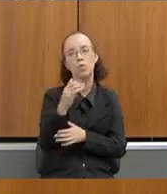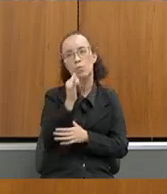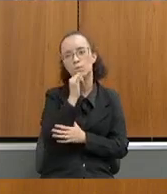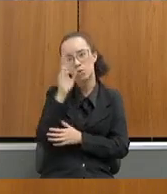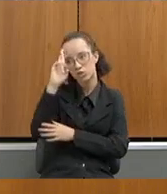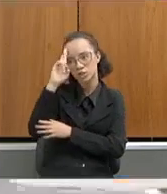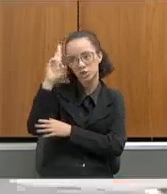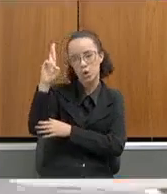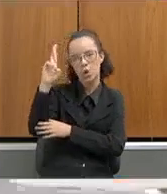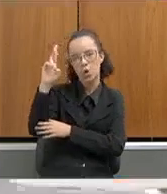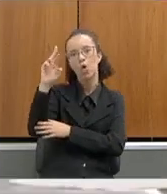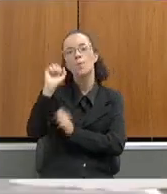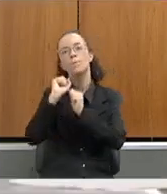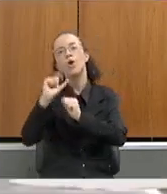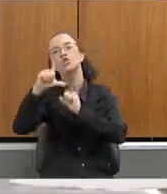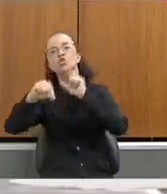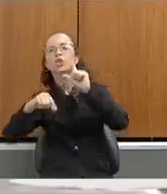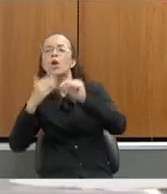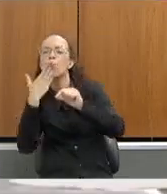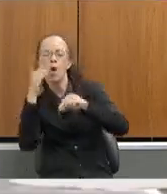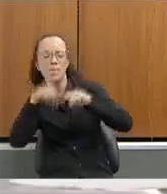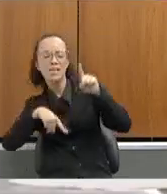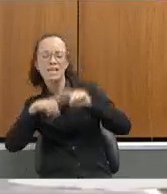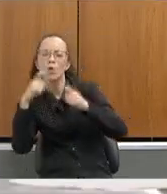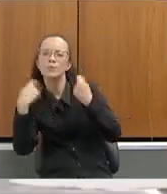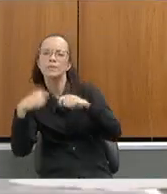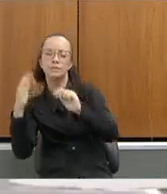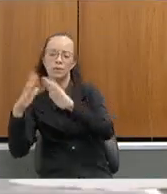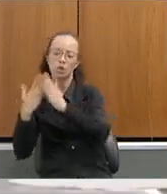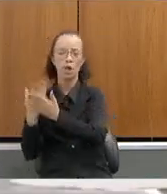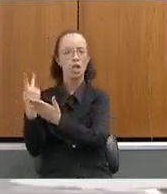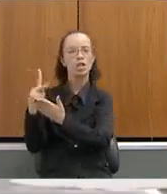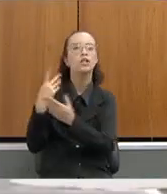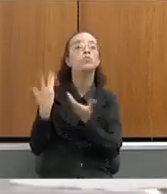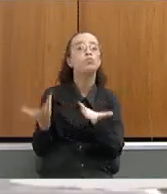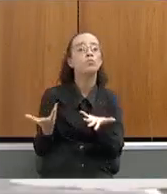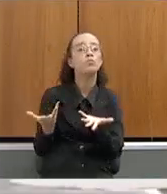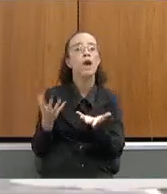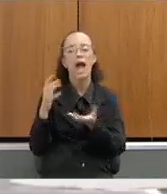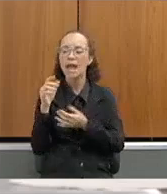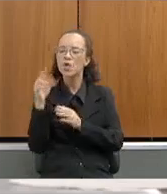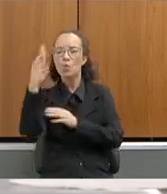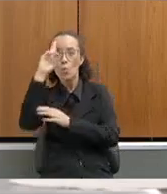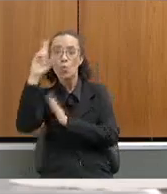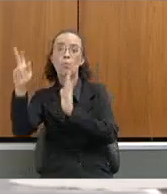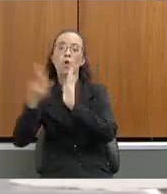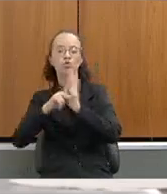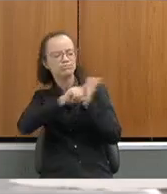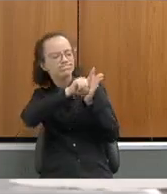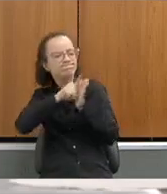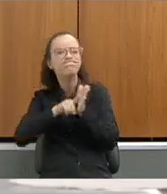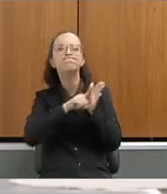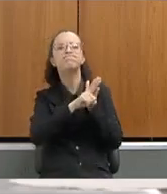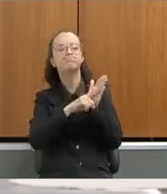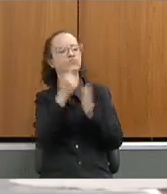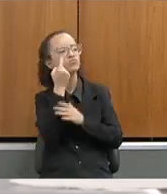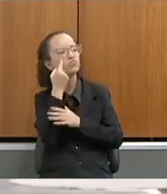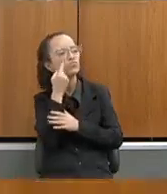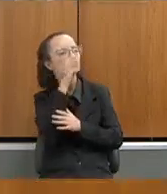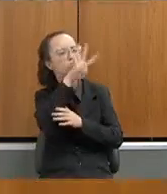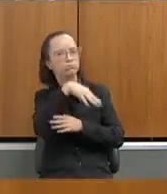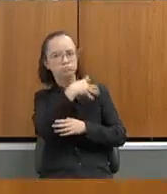de escola ele pôde escolher qual equipamento ele precisava para a escola dele. Ele fez o levantamento baseado nesse catálogo